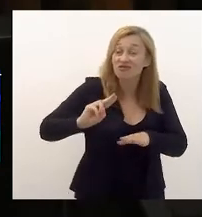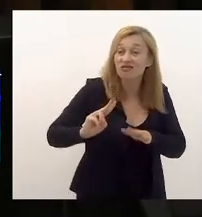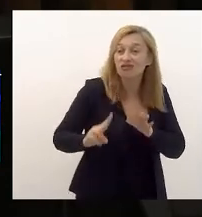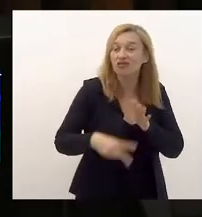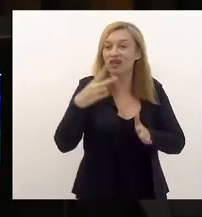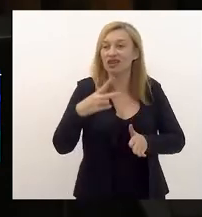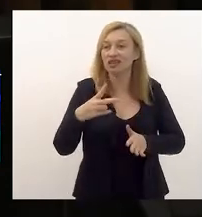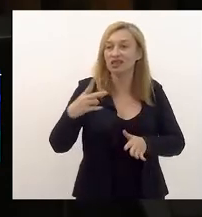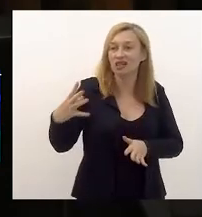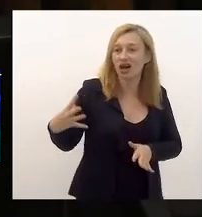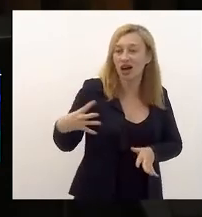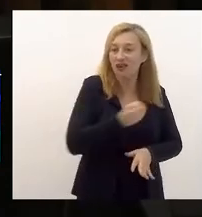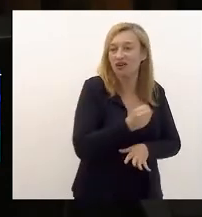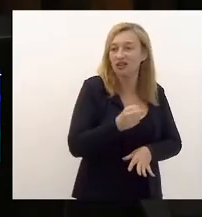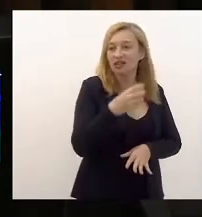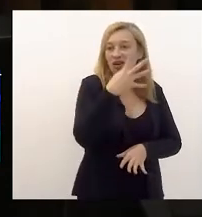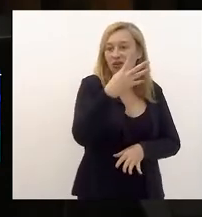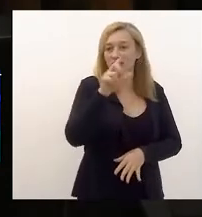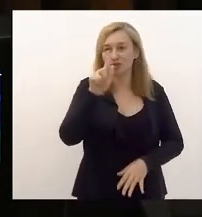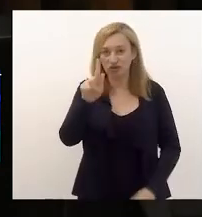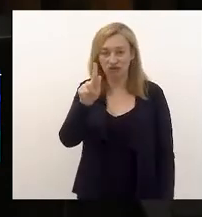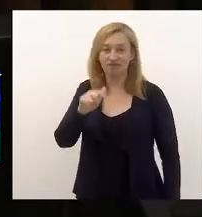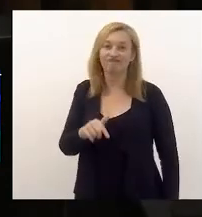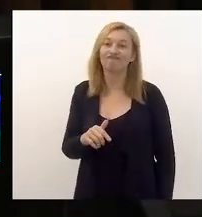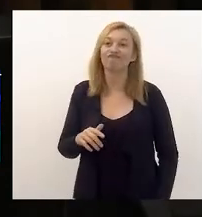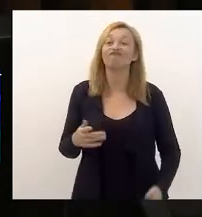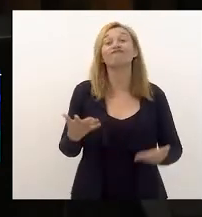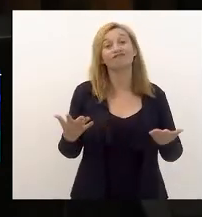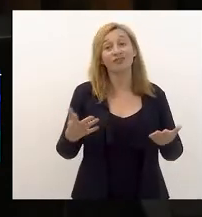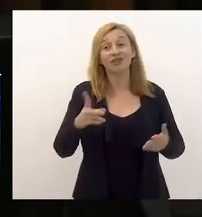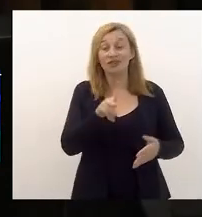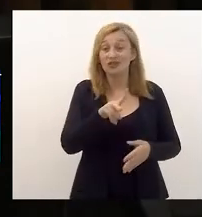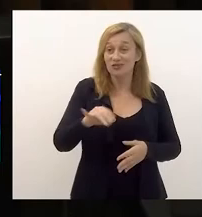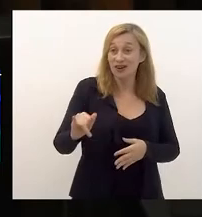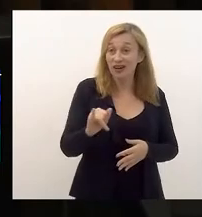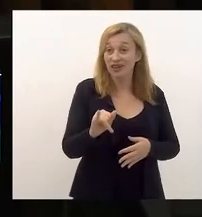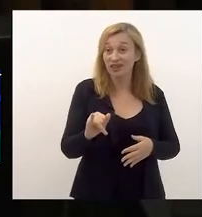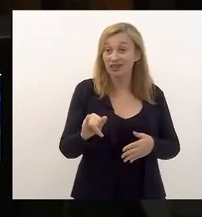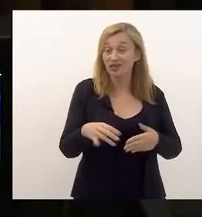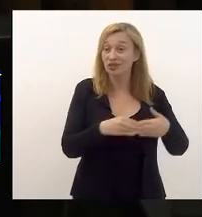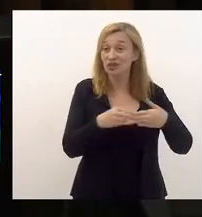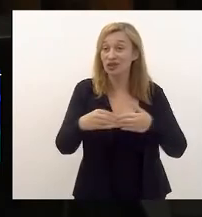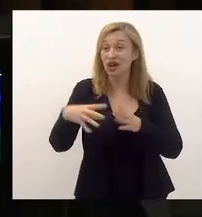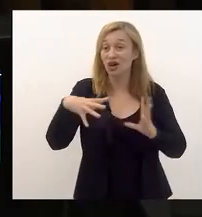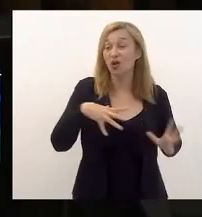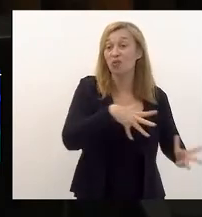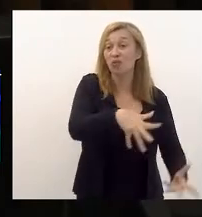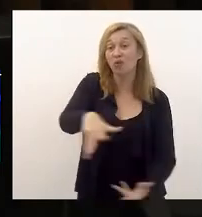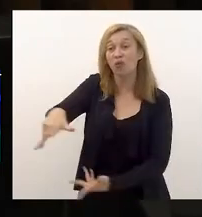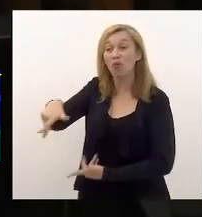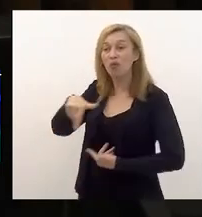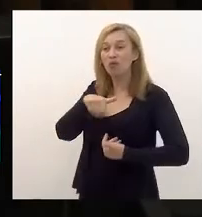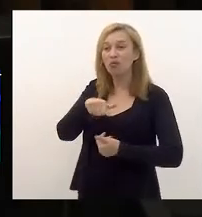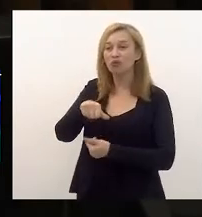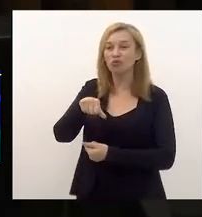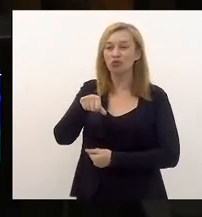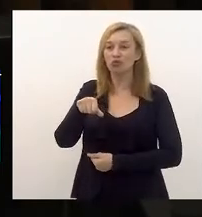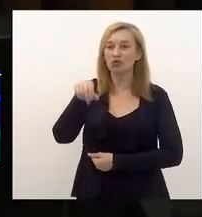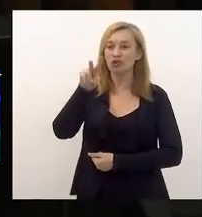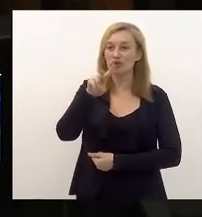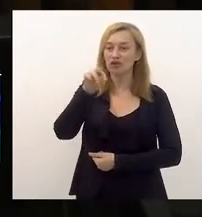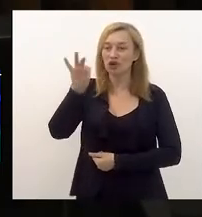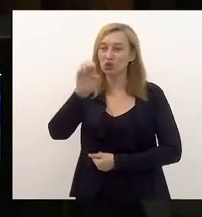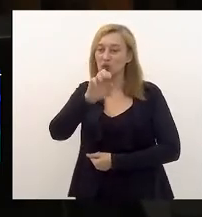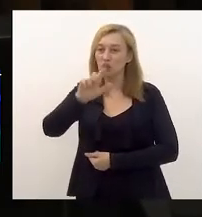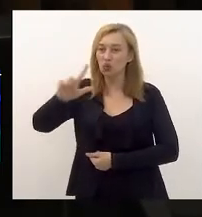velocidade da 4G. vai nos levar para o mundo virtual. A